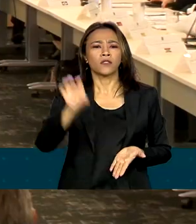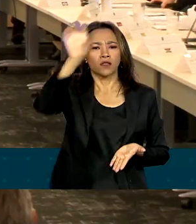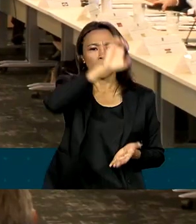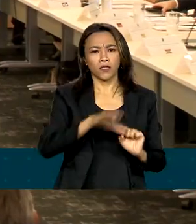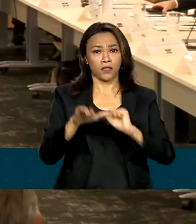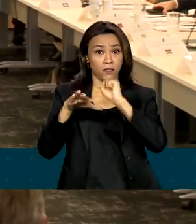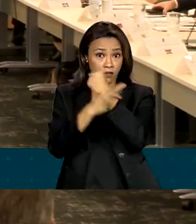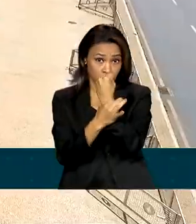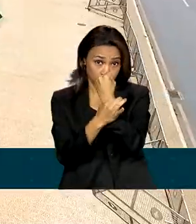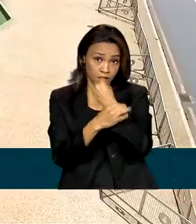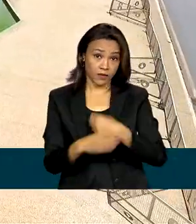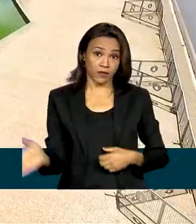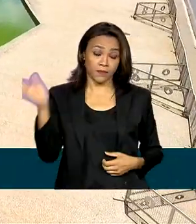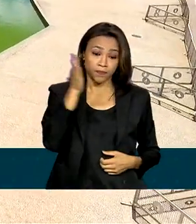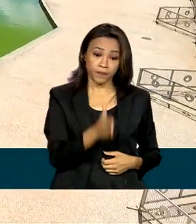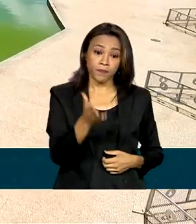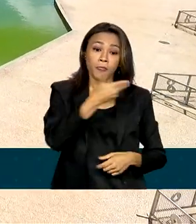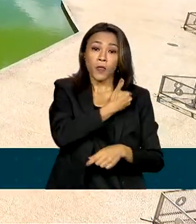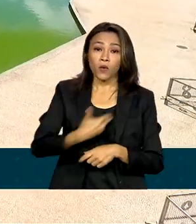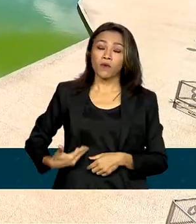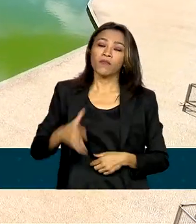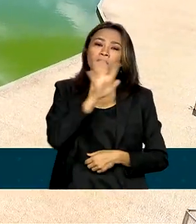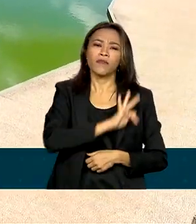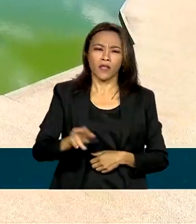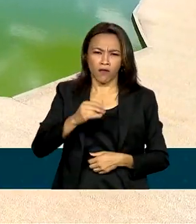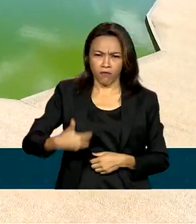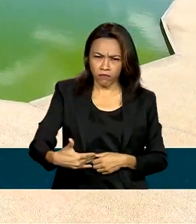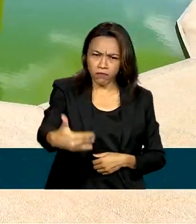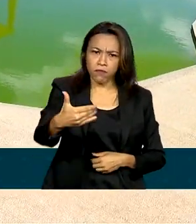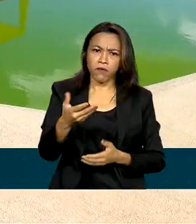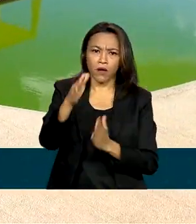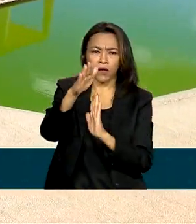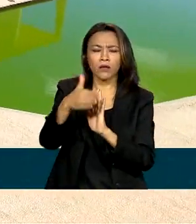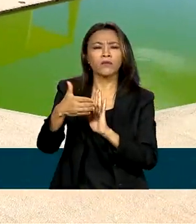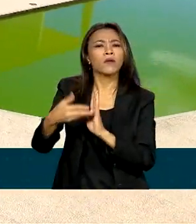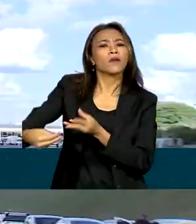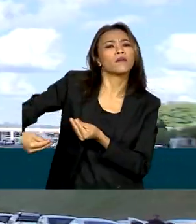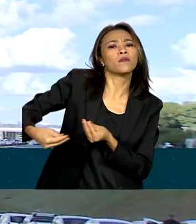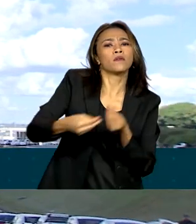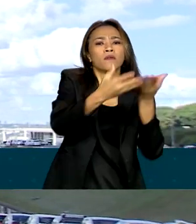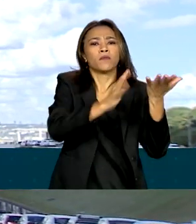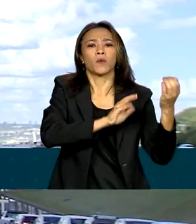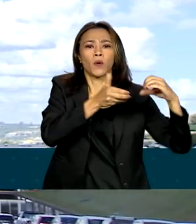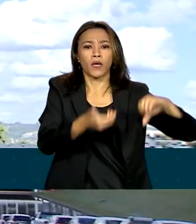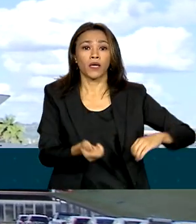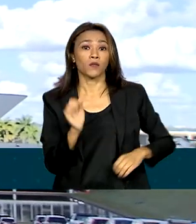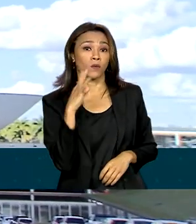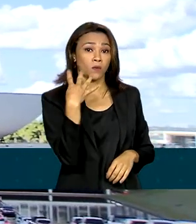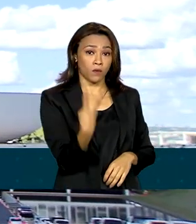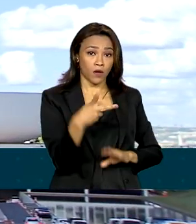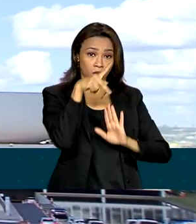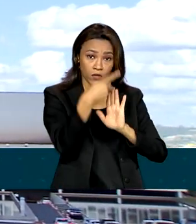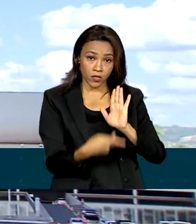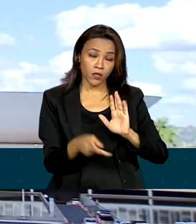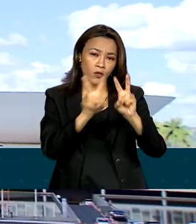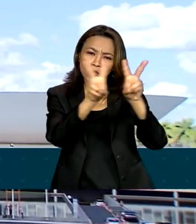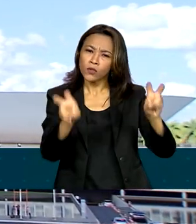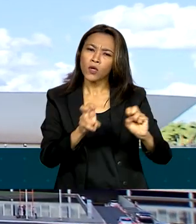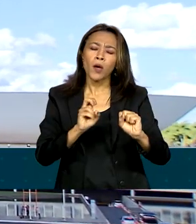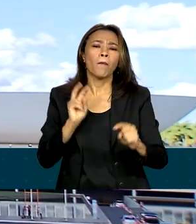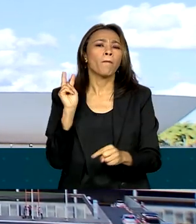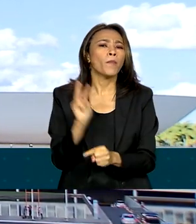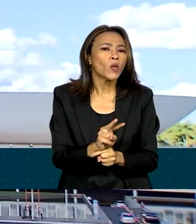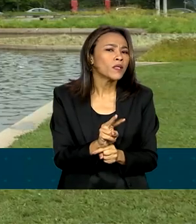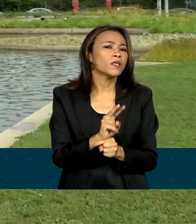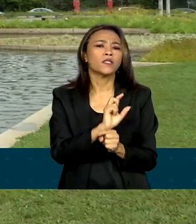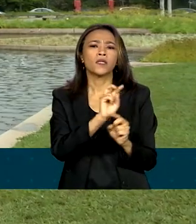segurança pública. O governo federal deve enviar ao Congresso Nacional, nos próximos dias, quatro projetos para proteger a